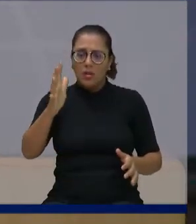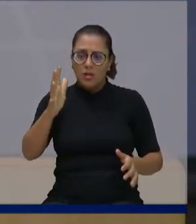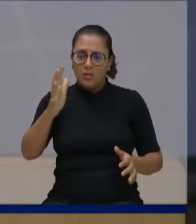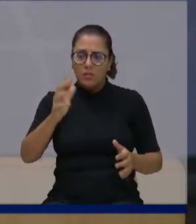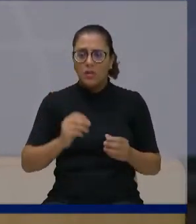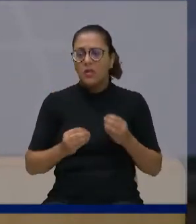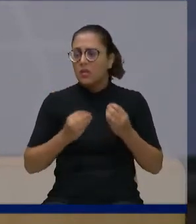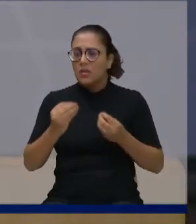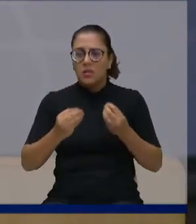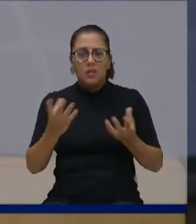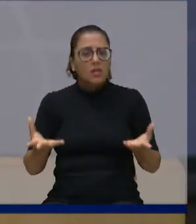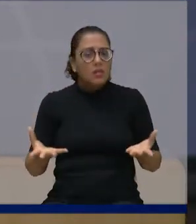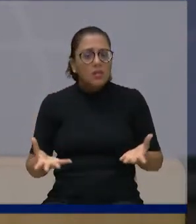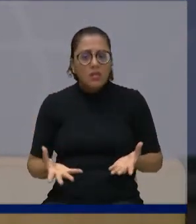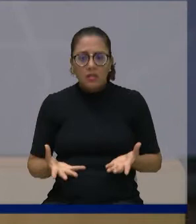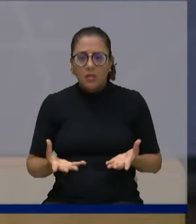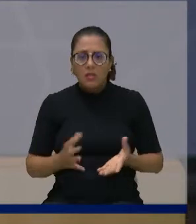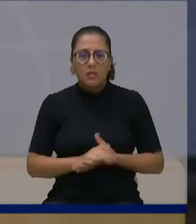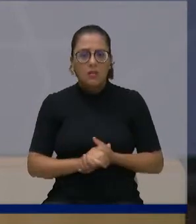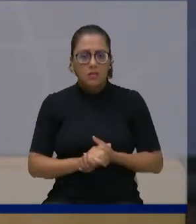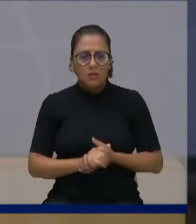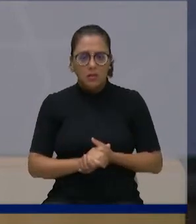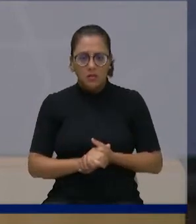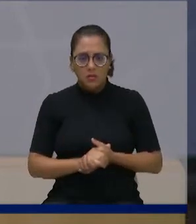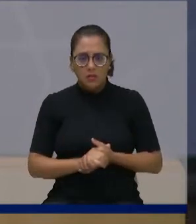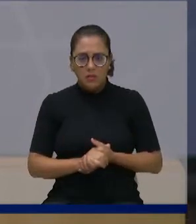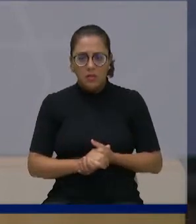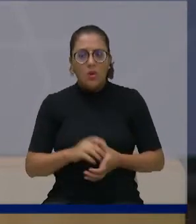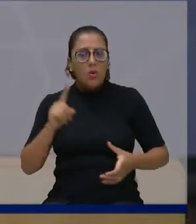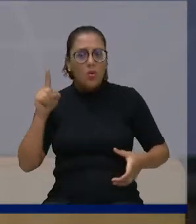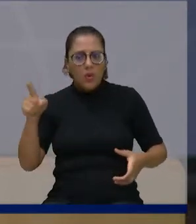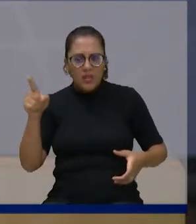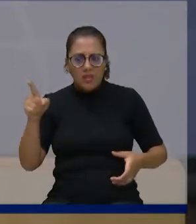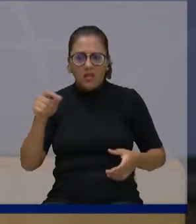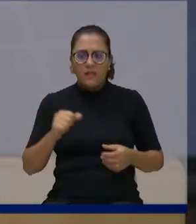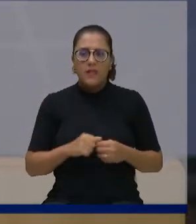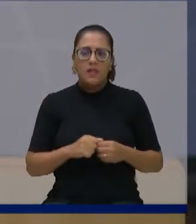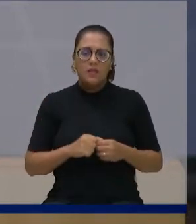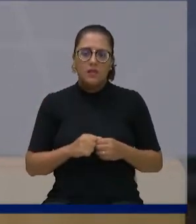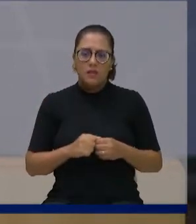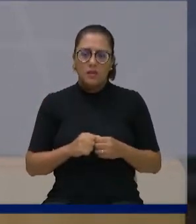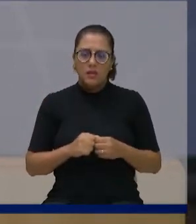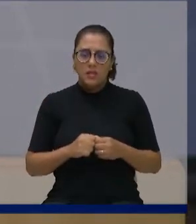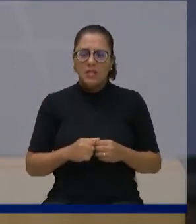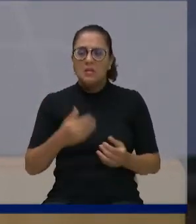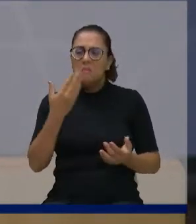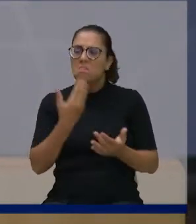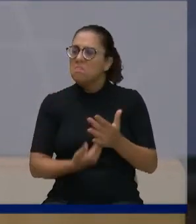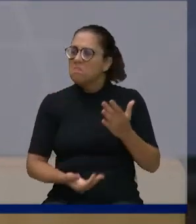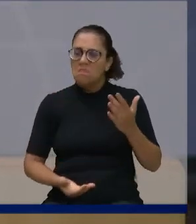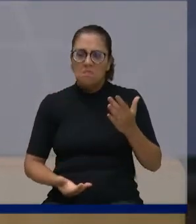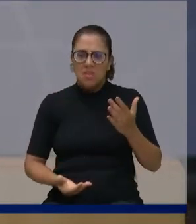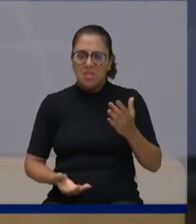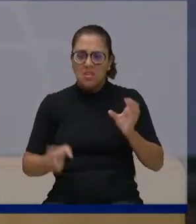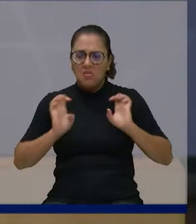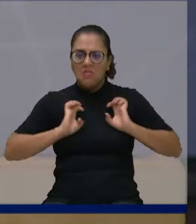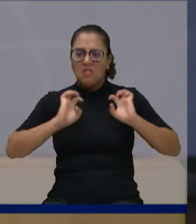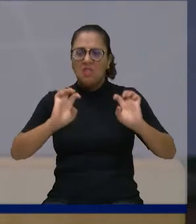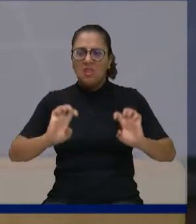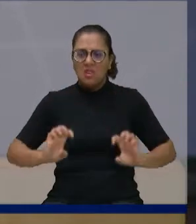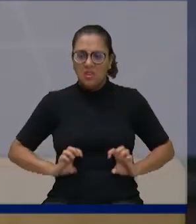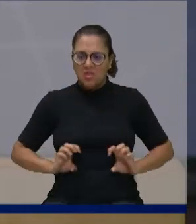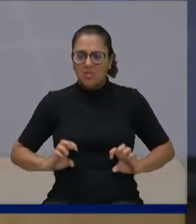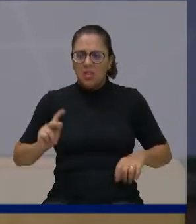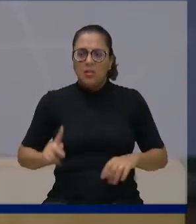a meu ver, com este ato, o vereador perdeu a moral para continuar